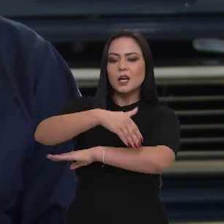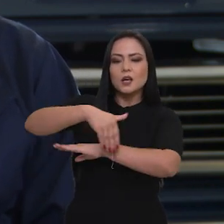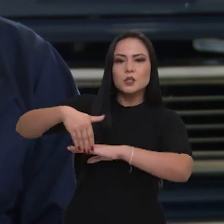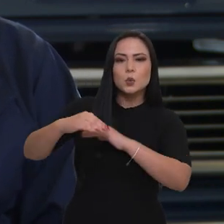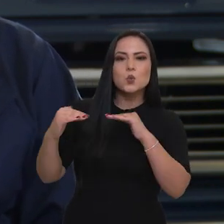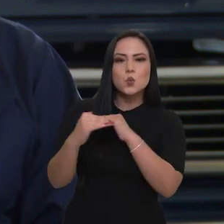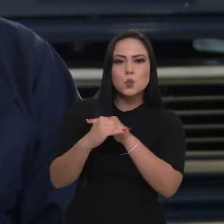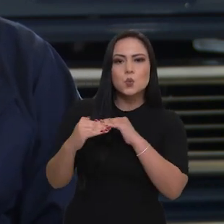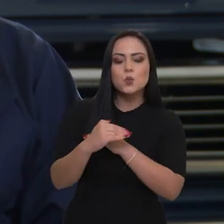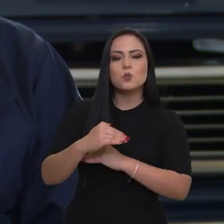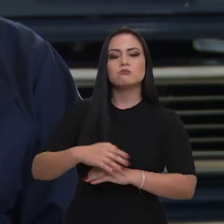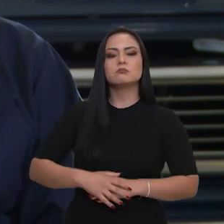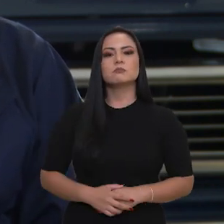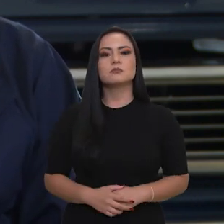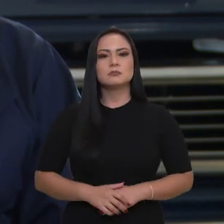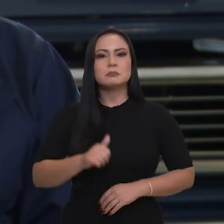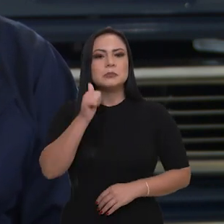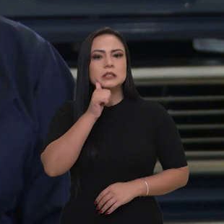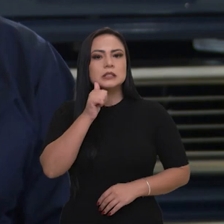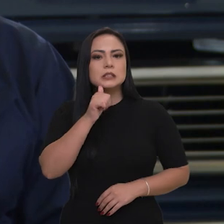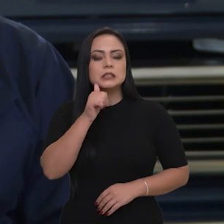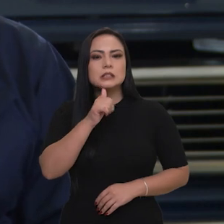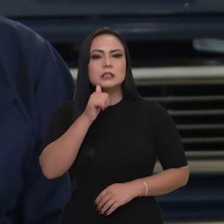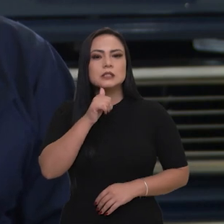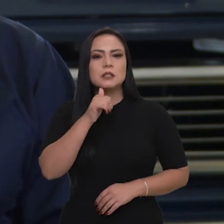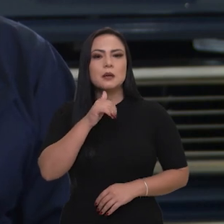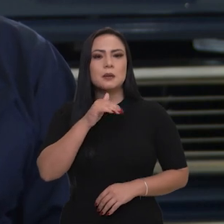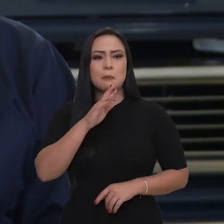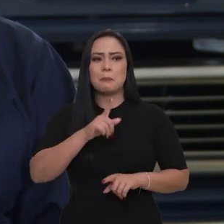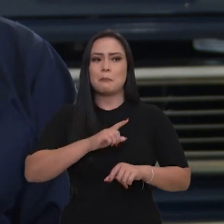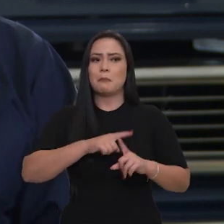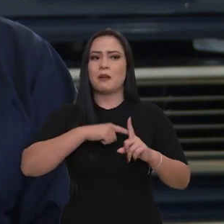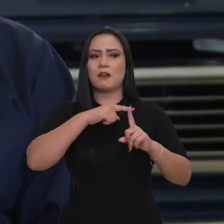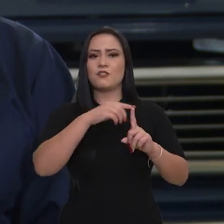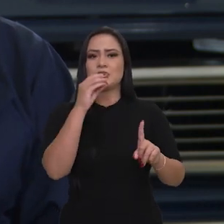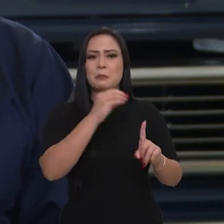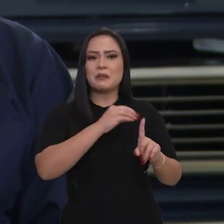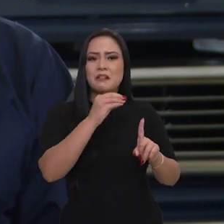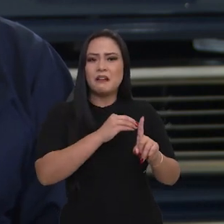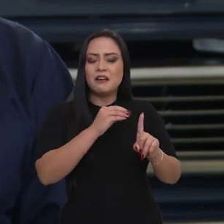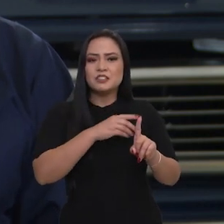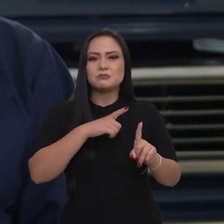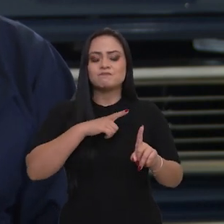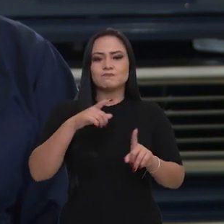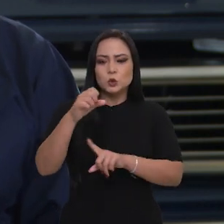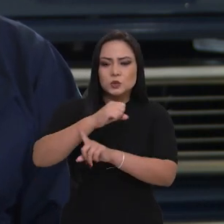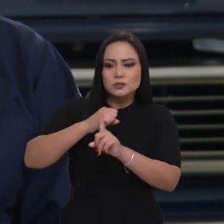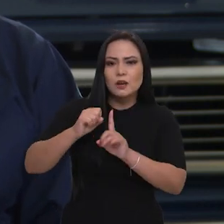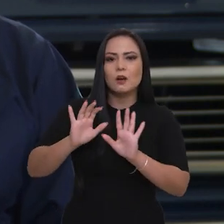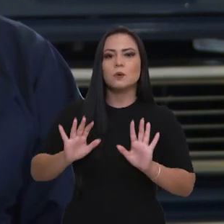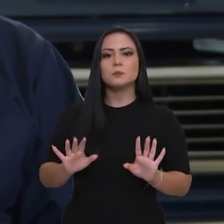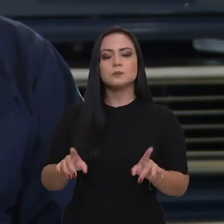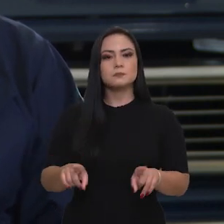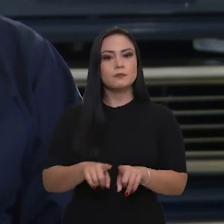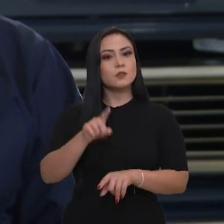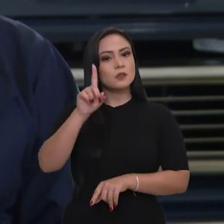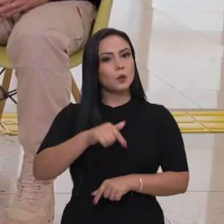aquelas meninas com maior vulnerabilidade social, e